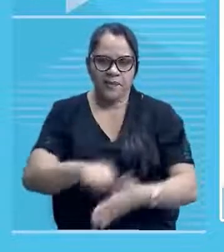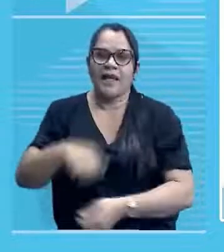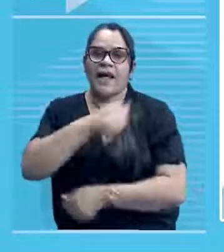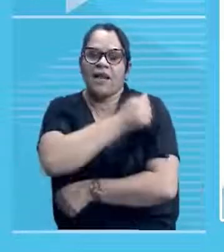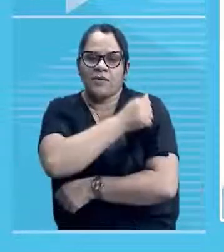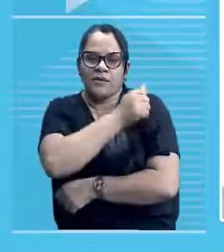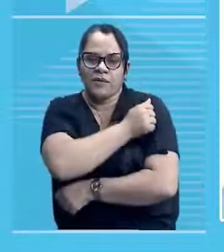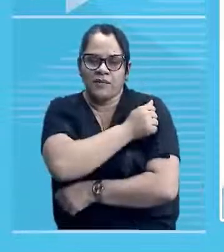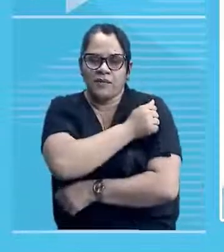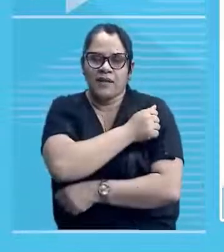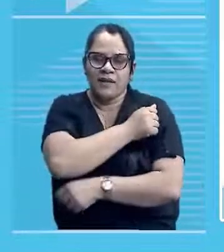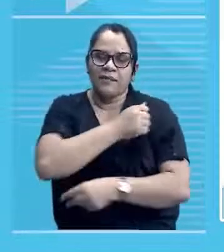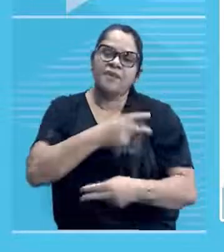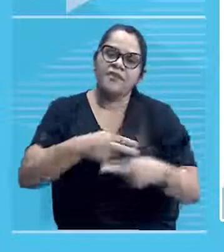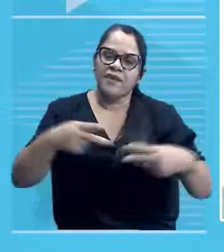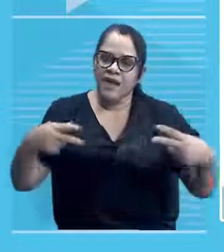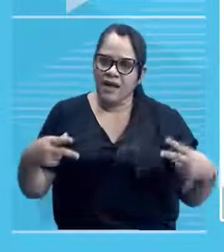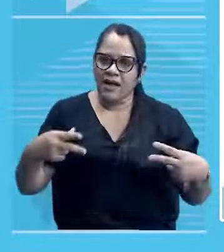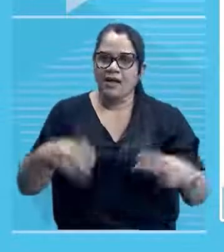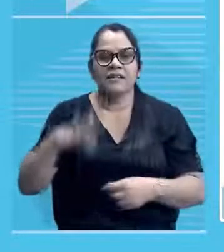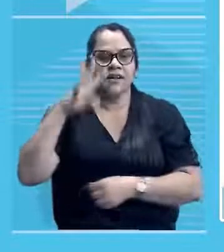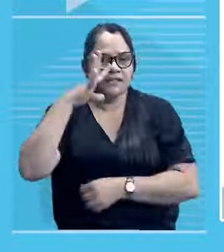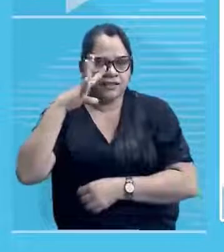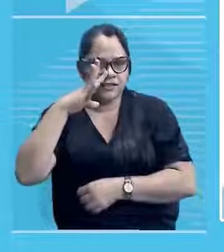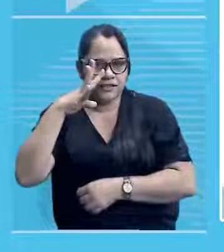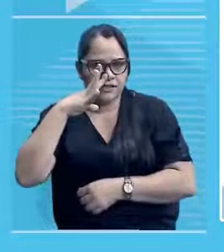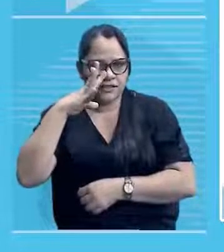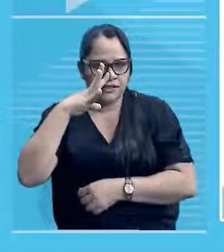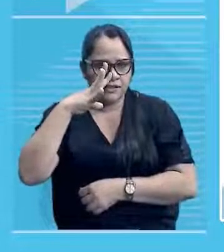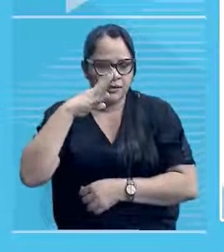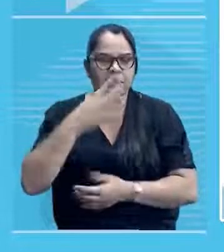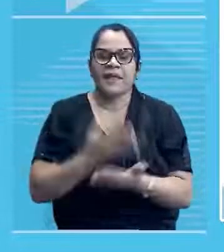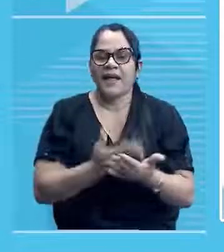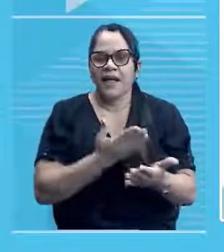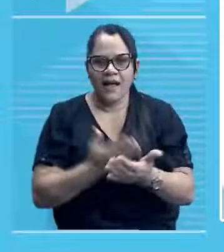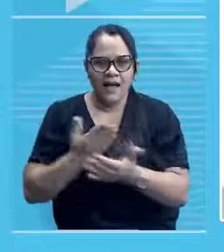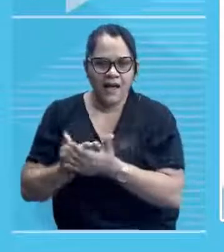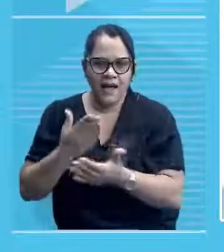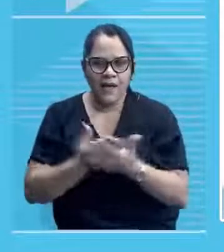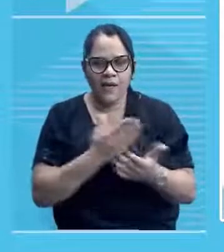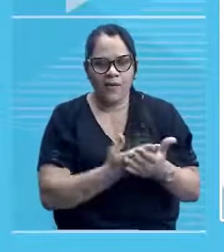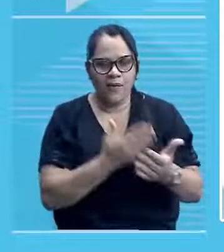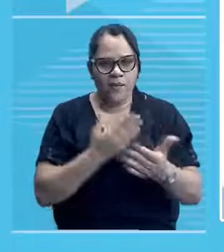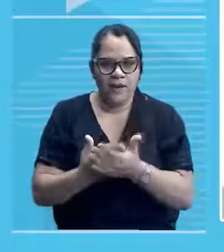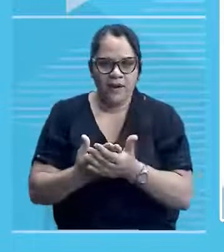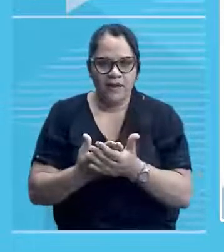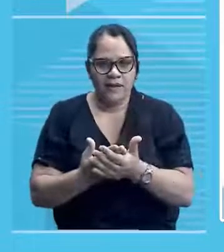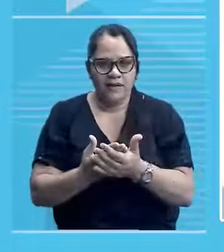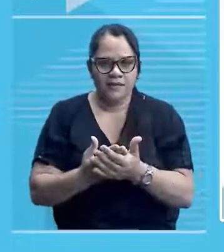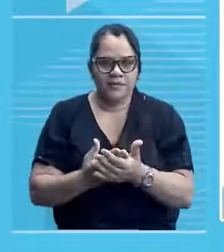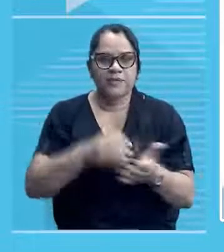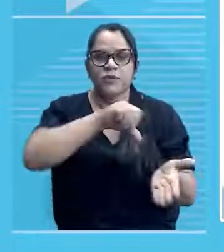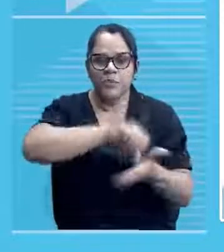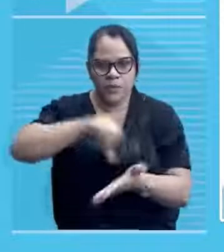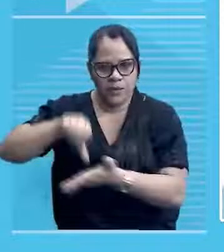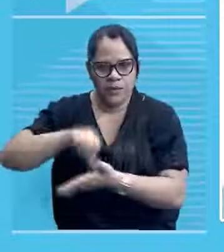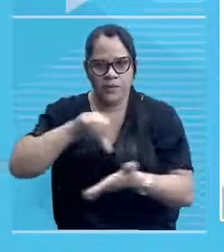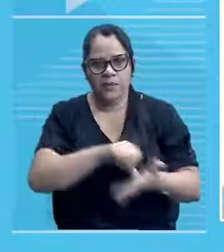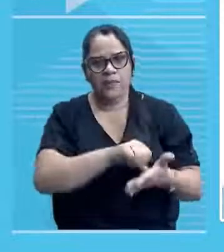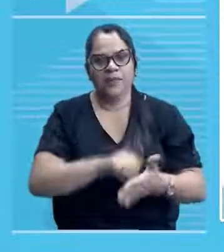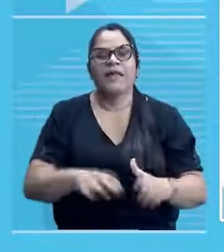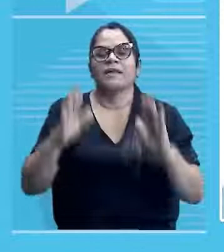Priscila Carvalho, né? Que acabaram de se conectar e estão assistindo a nossa aula direto de Isaías Coelho, lá da escola